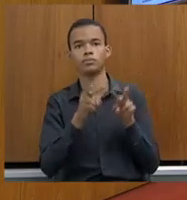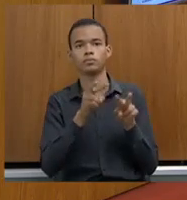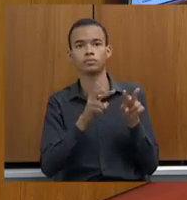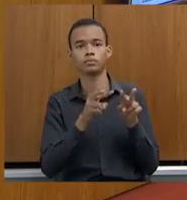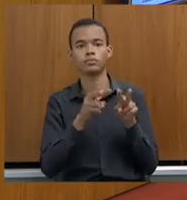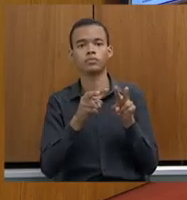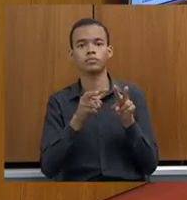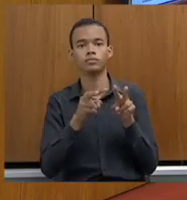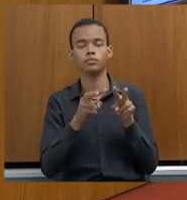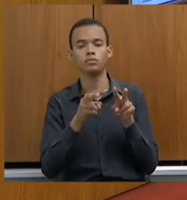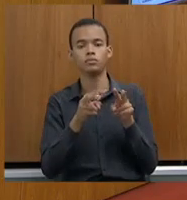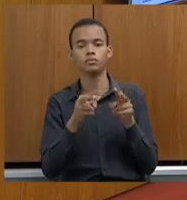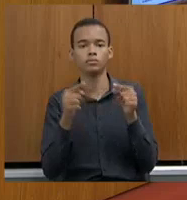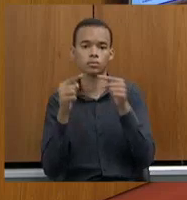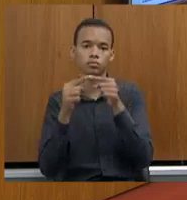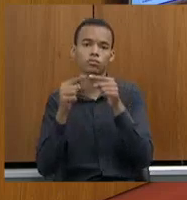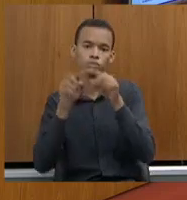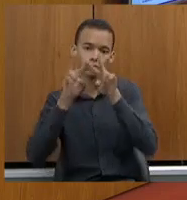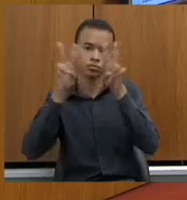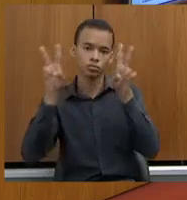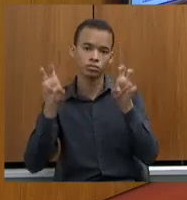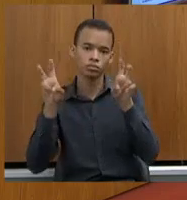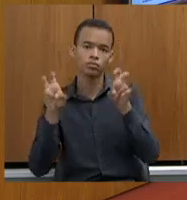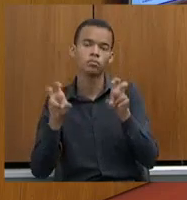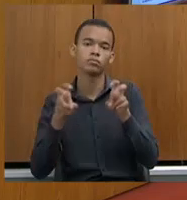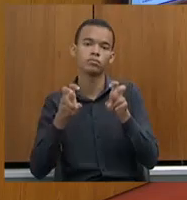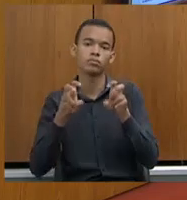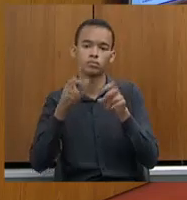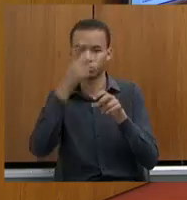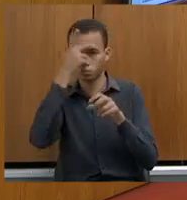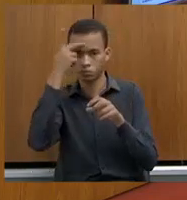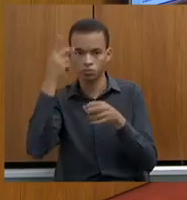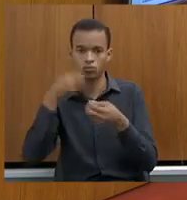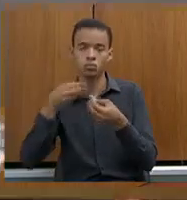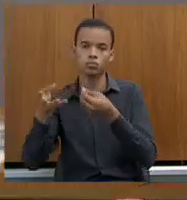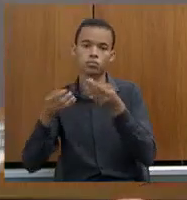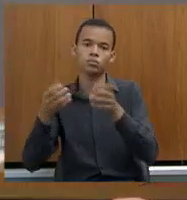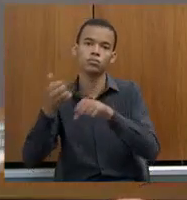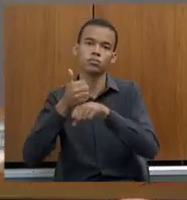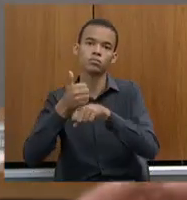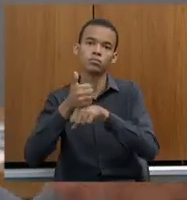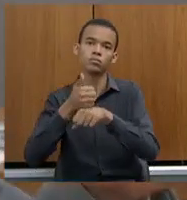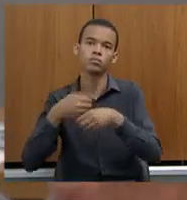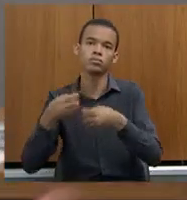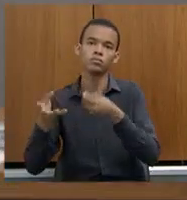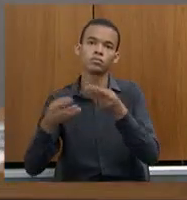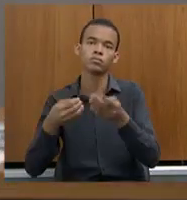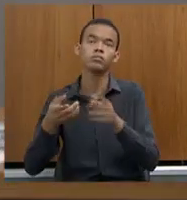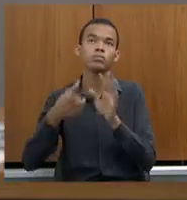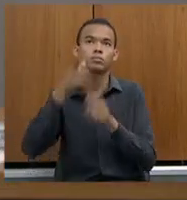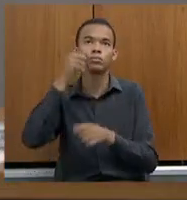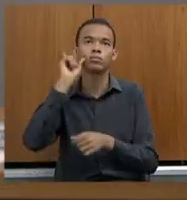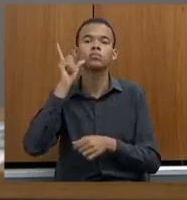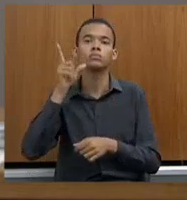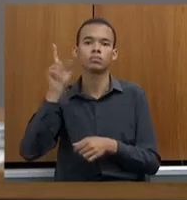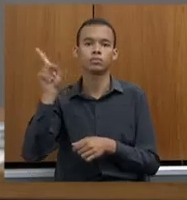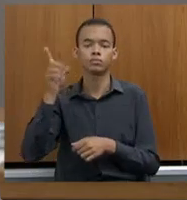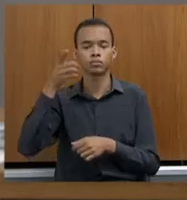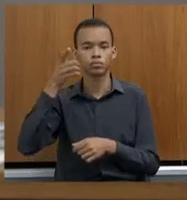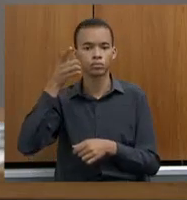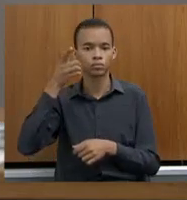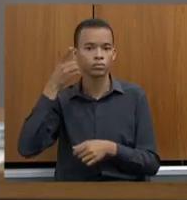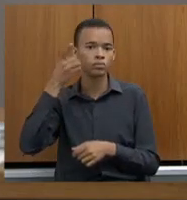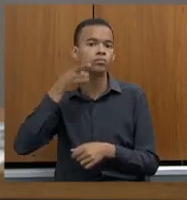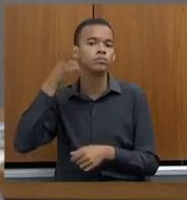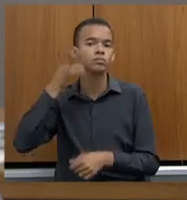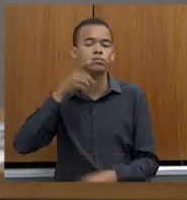no âmbito desse quadro de distribuição de pessoal. Ontem ainda explicava isso para deputado Arnaldo. É um trabalho que eu devo